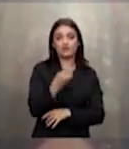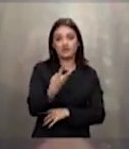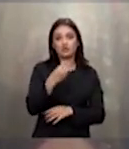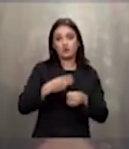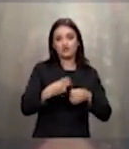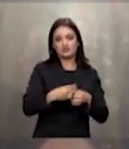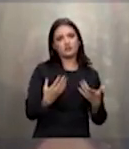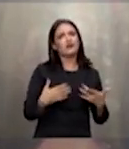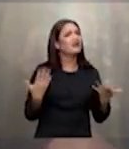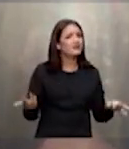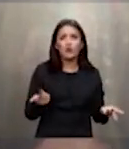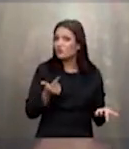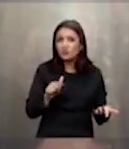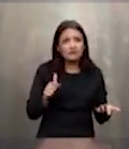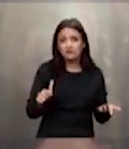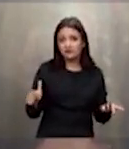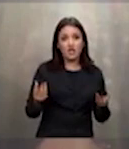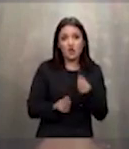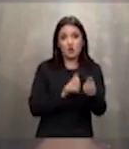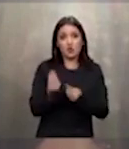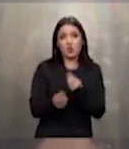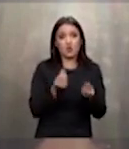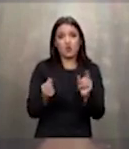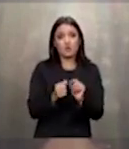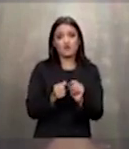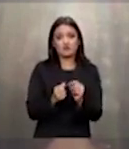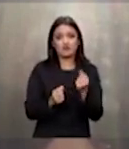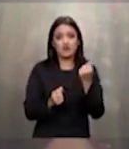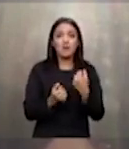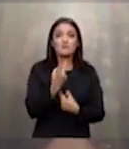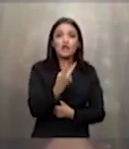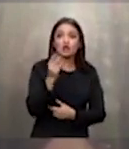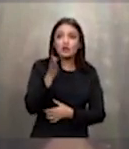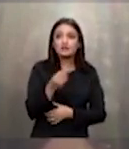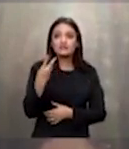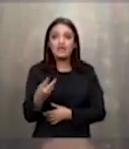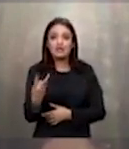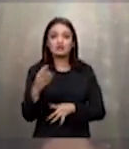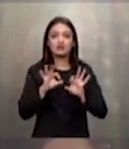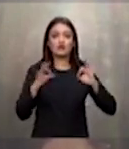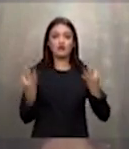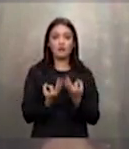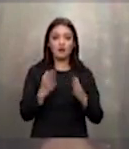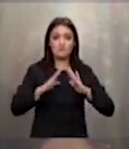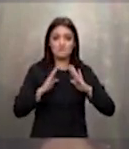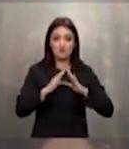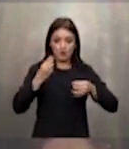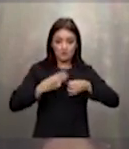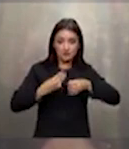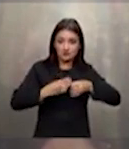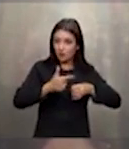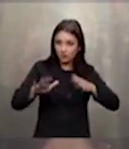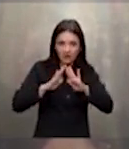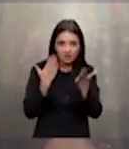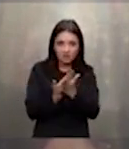portanto não há opção possível para dois terços das famílias que moram em municípios que não têm escolas